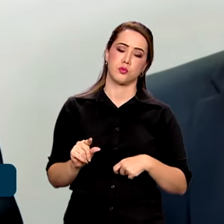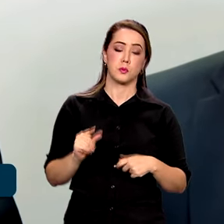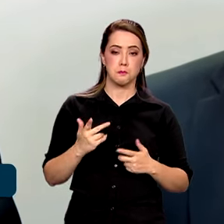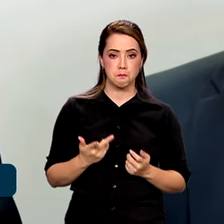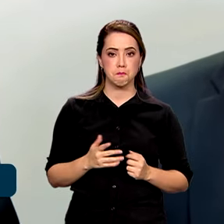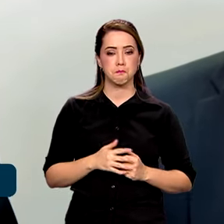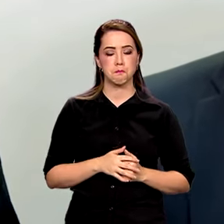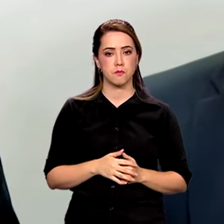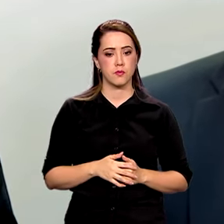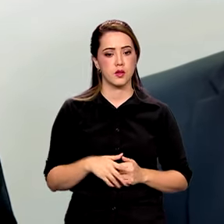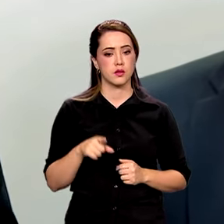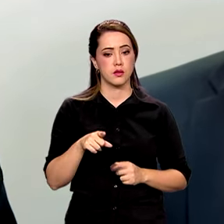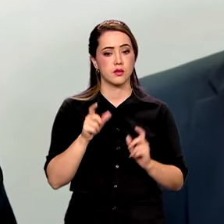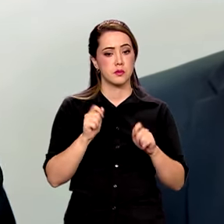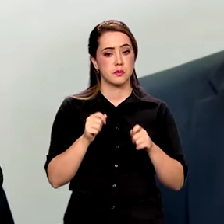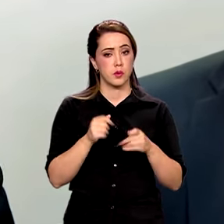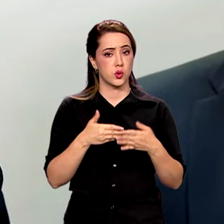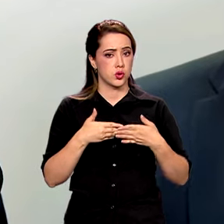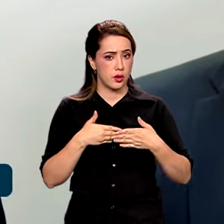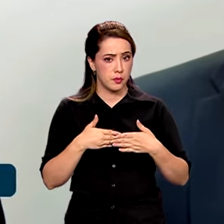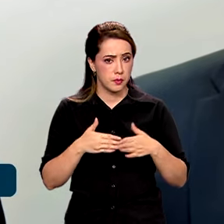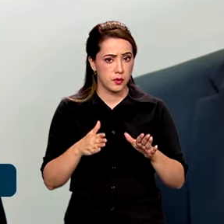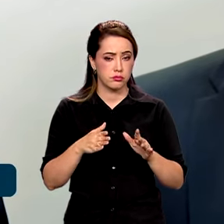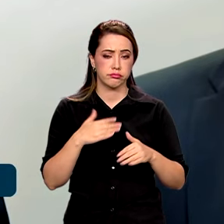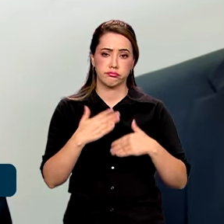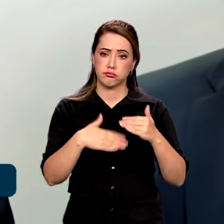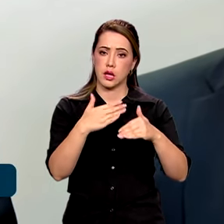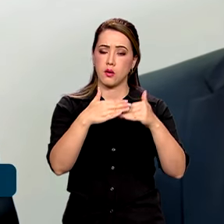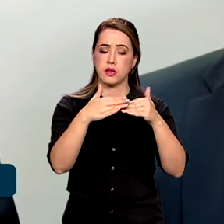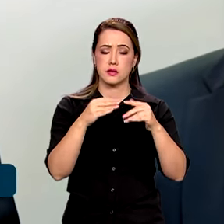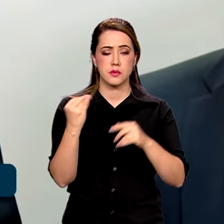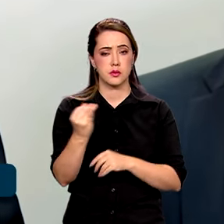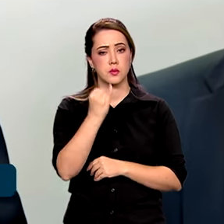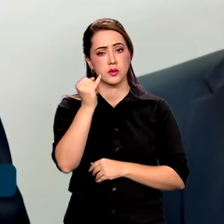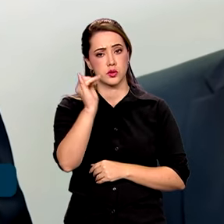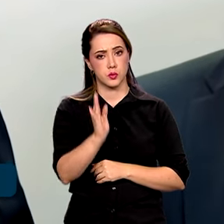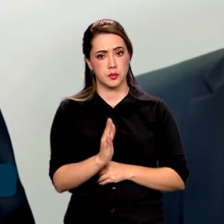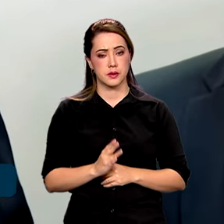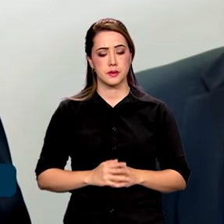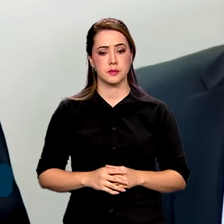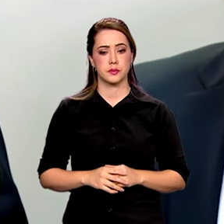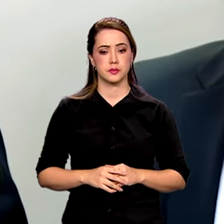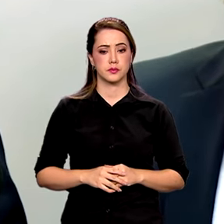E isso pode inaugurar um ciclo de crescimento sustentável para o Brasil.